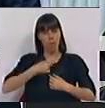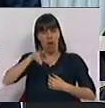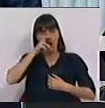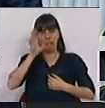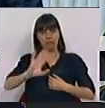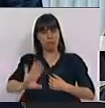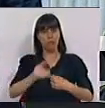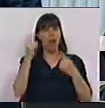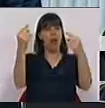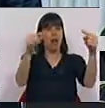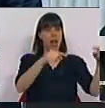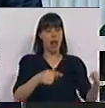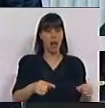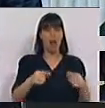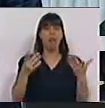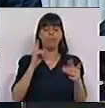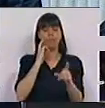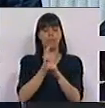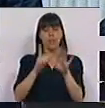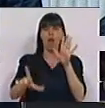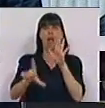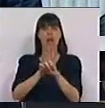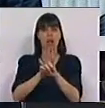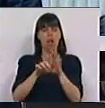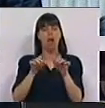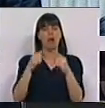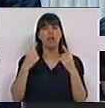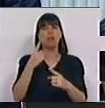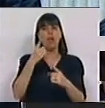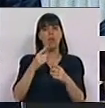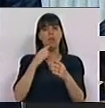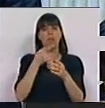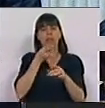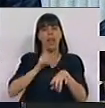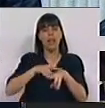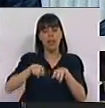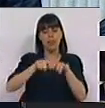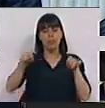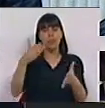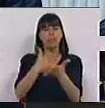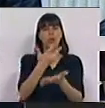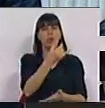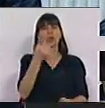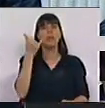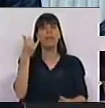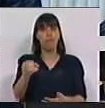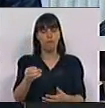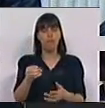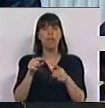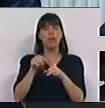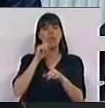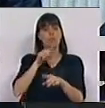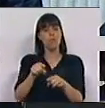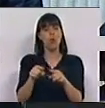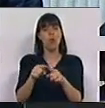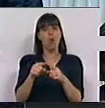as que já existem, não conformes com as exigências da lei, vão usufruir de uma moratória até 2020, para que